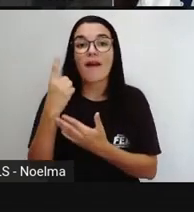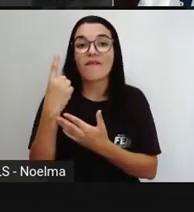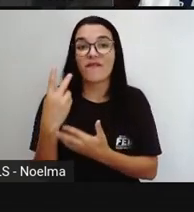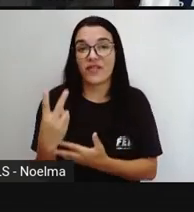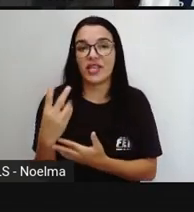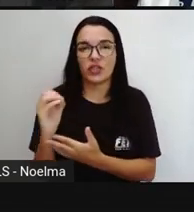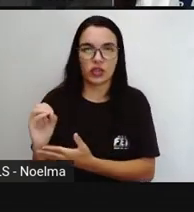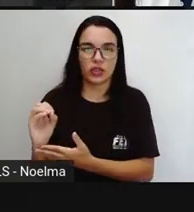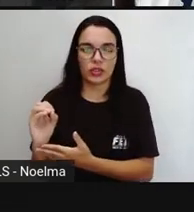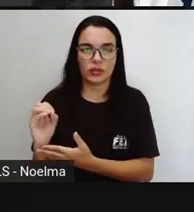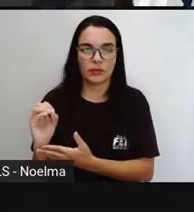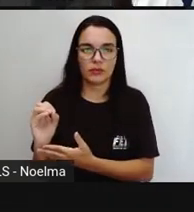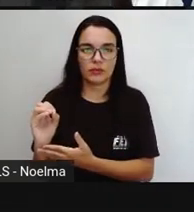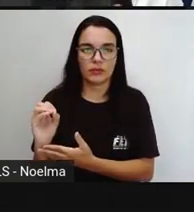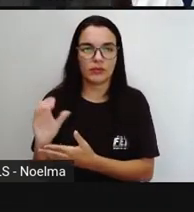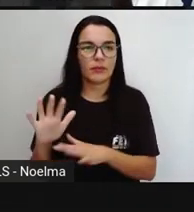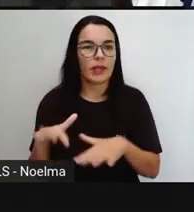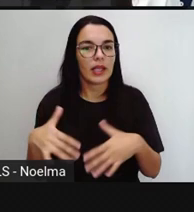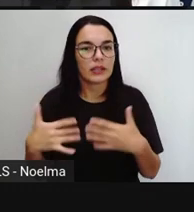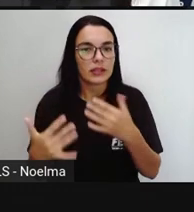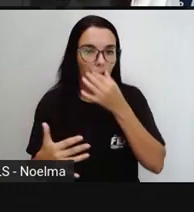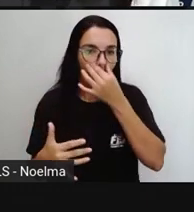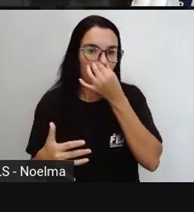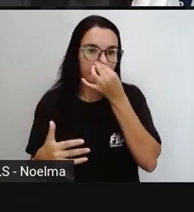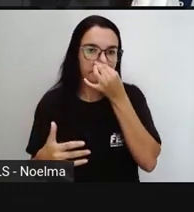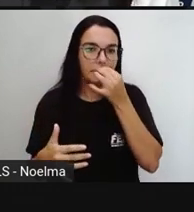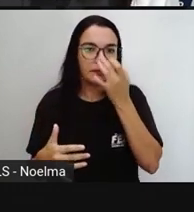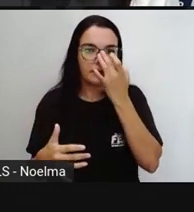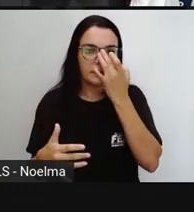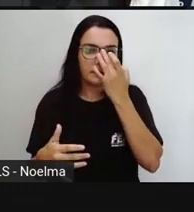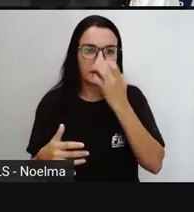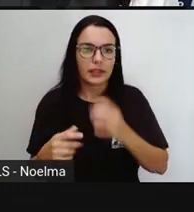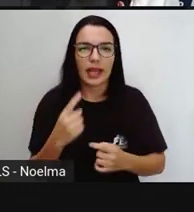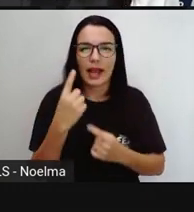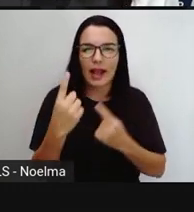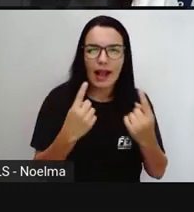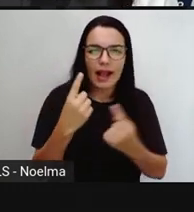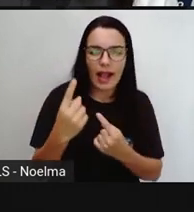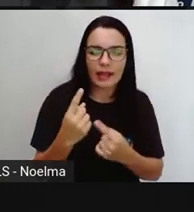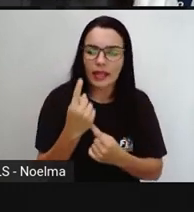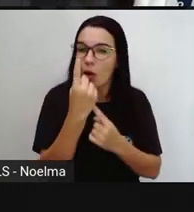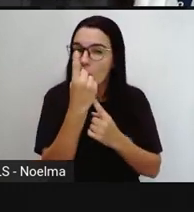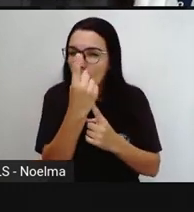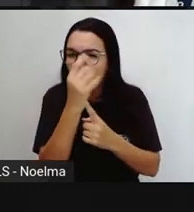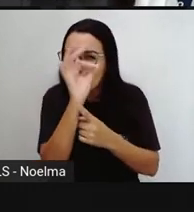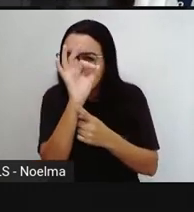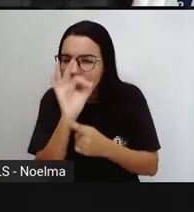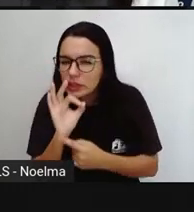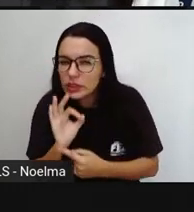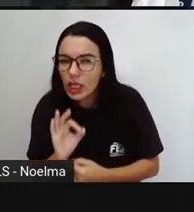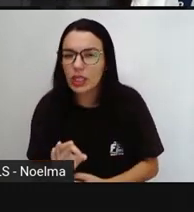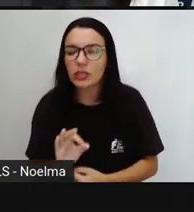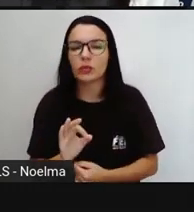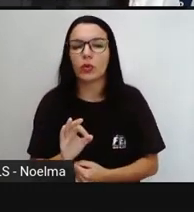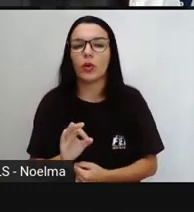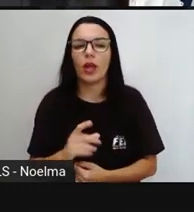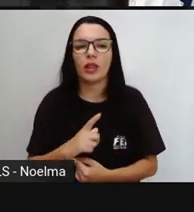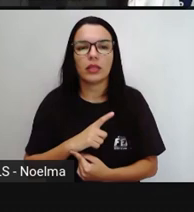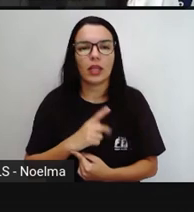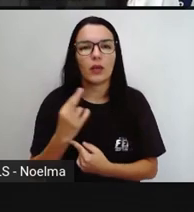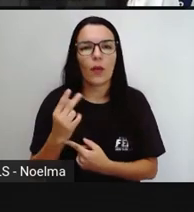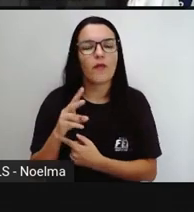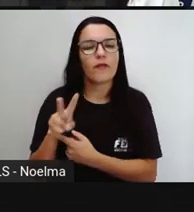20 Então nesse caso aqui cada 1% de 2 mil vale